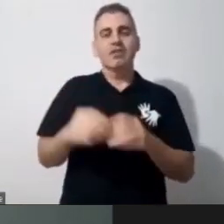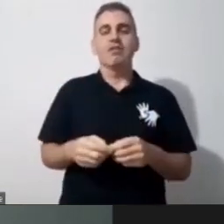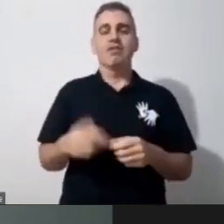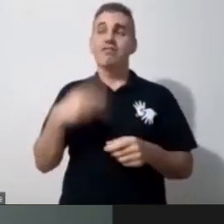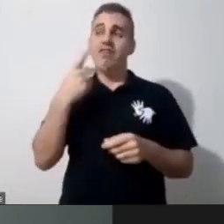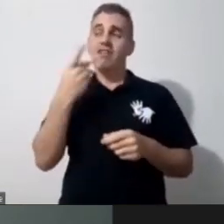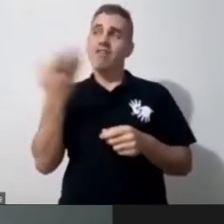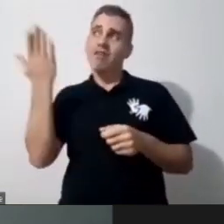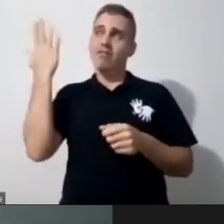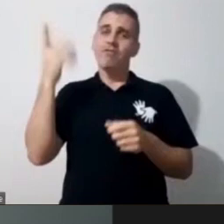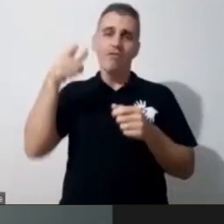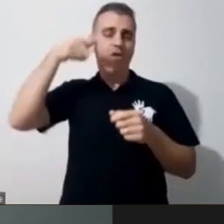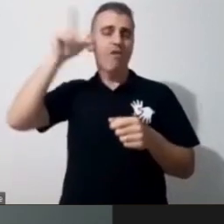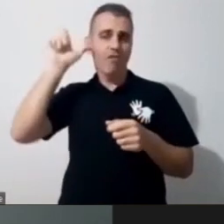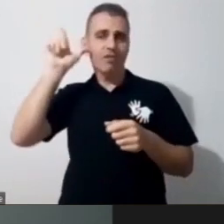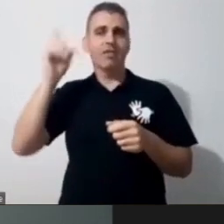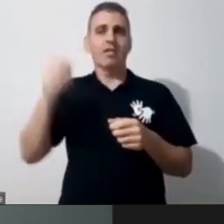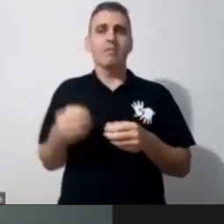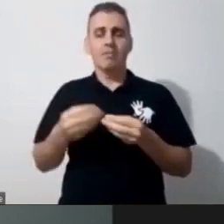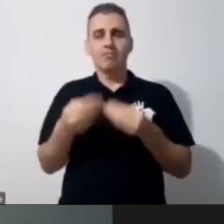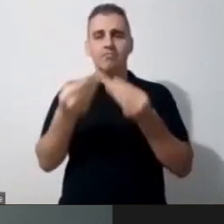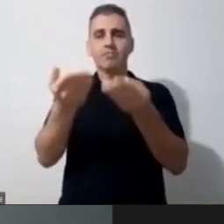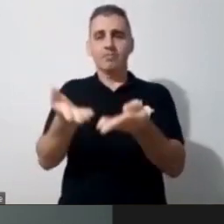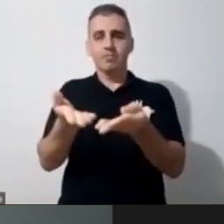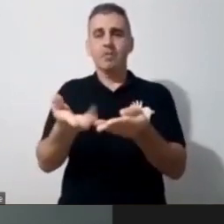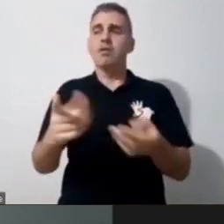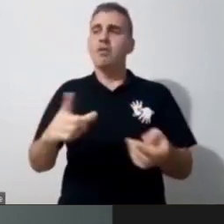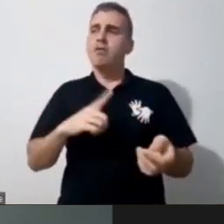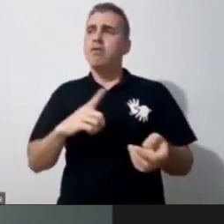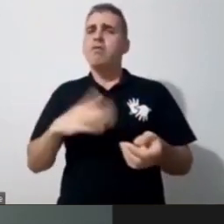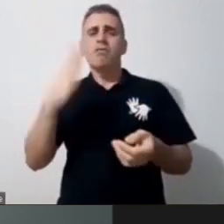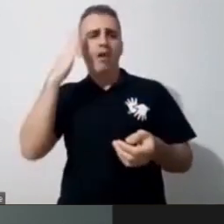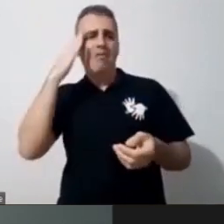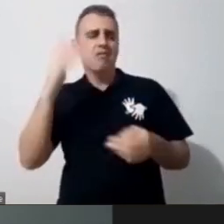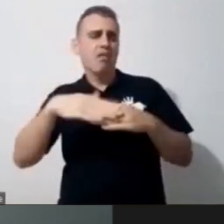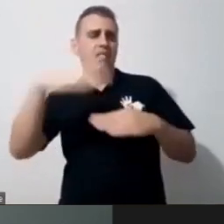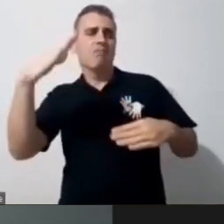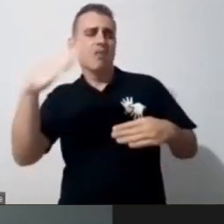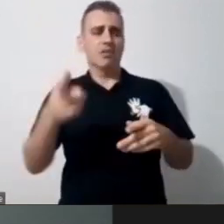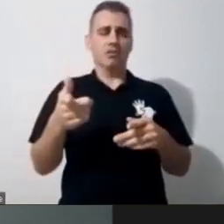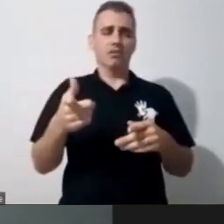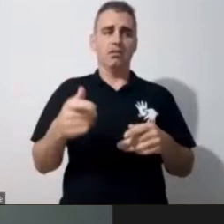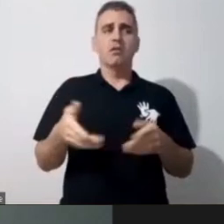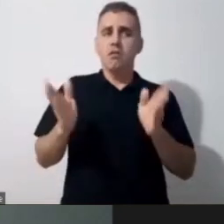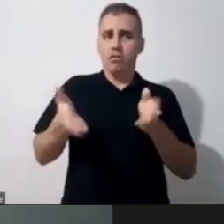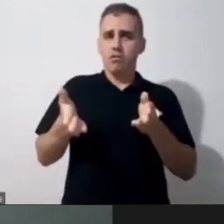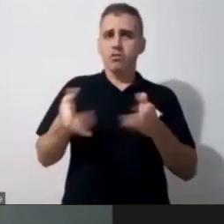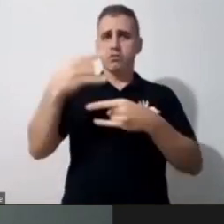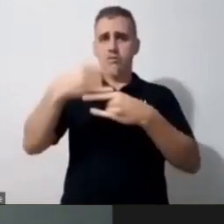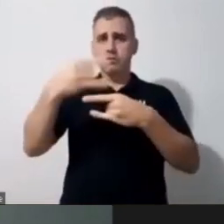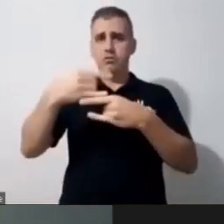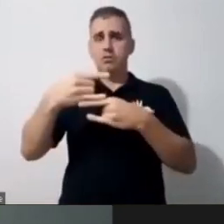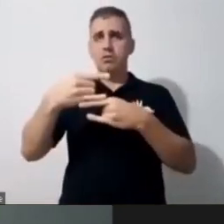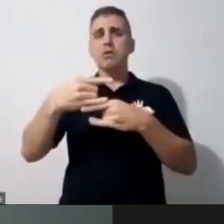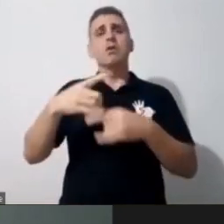bom trazer isso para vocês, ninguém está aqui porque sabe mais, né, do que alguém. A gente está aqui hoje porque a gente vem contribuir